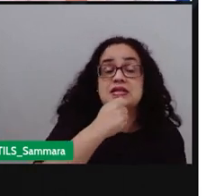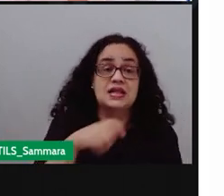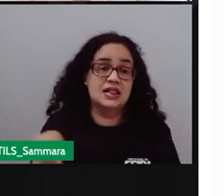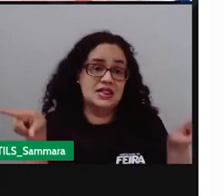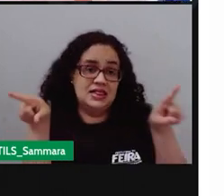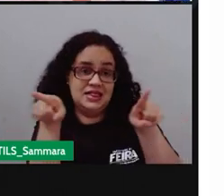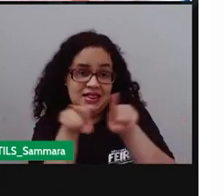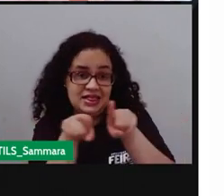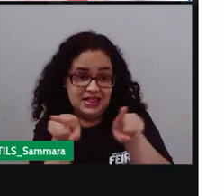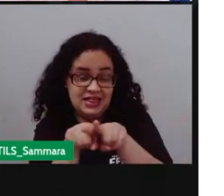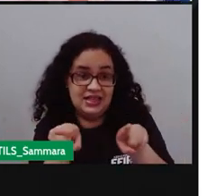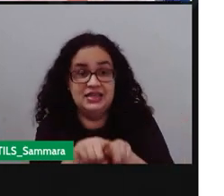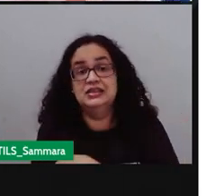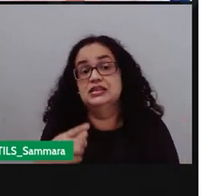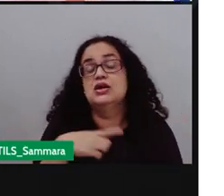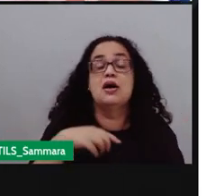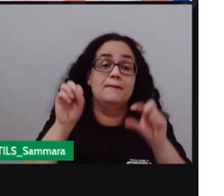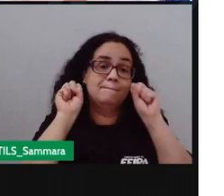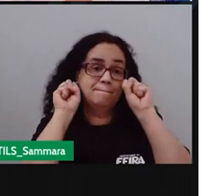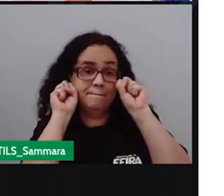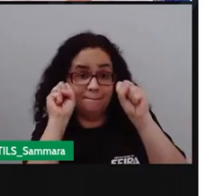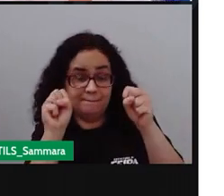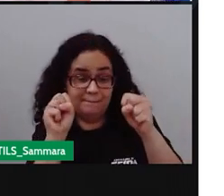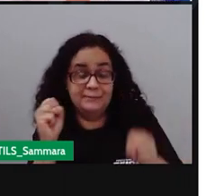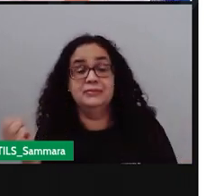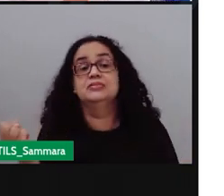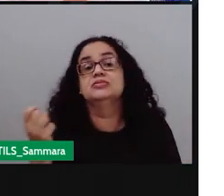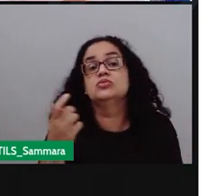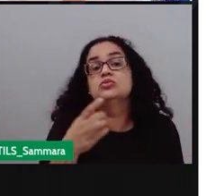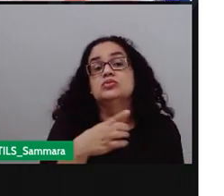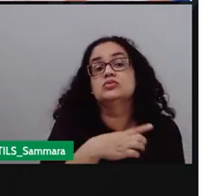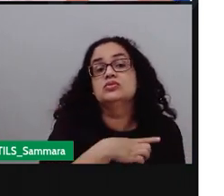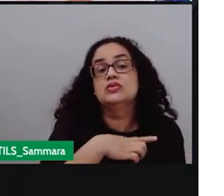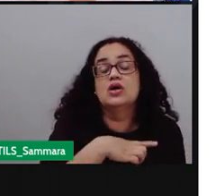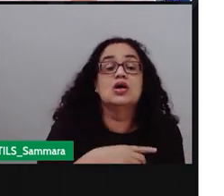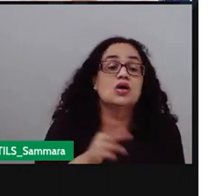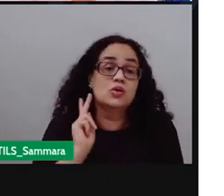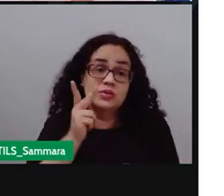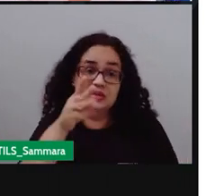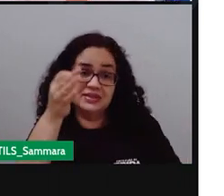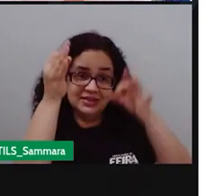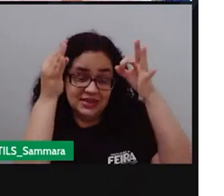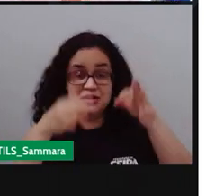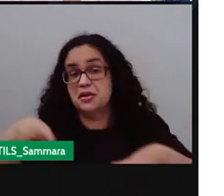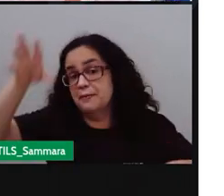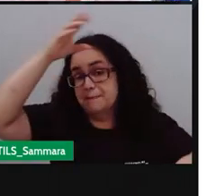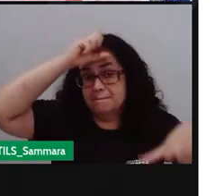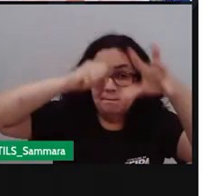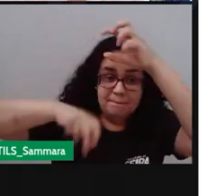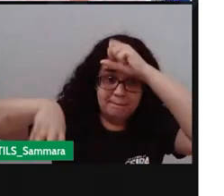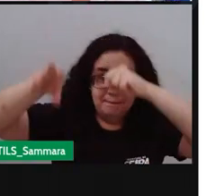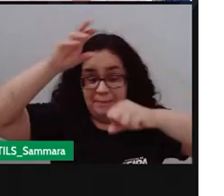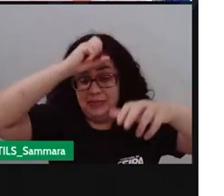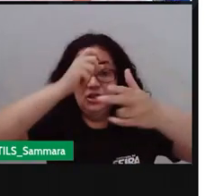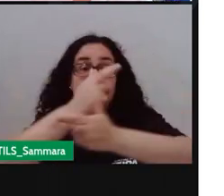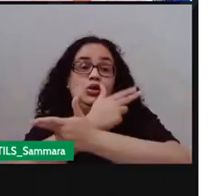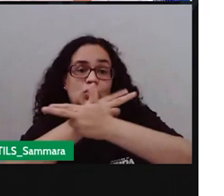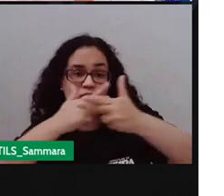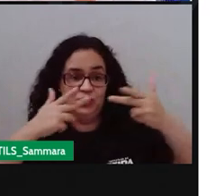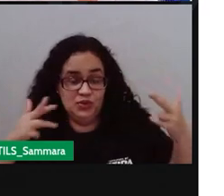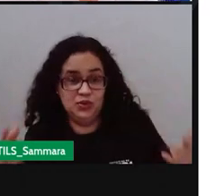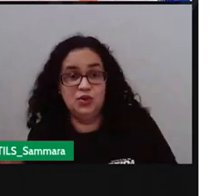existe o quê? Uma possibilidade muito grande, né? Quase certa de se aprender o quê? Muita coisa.